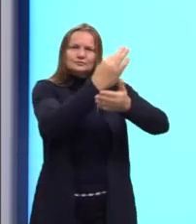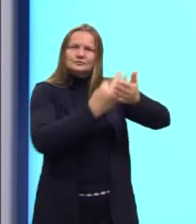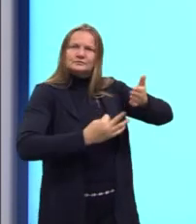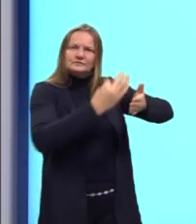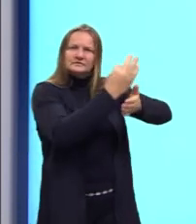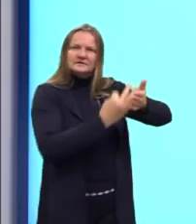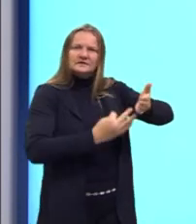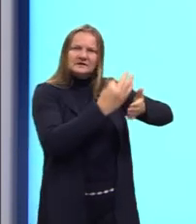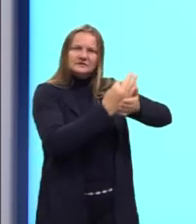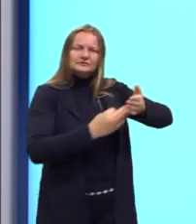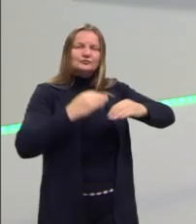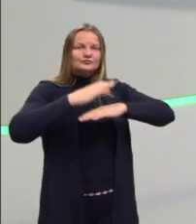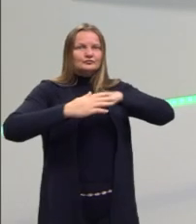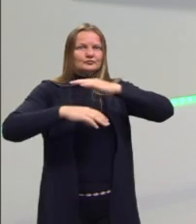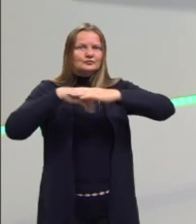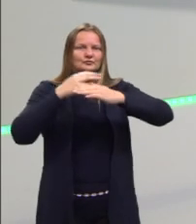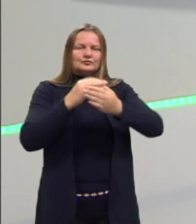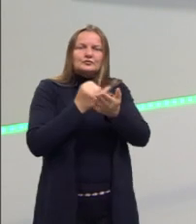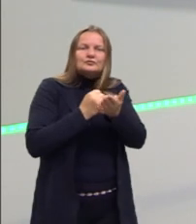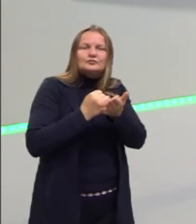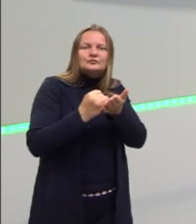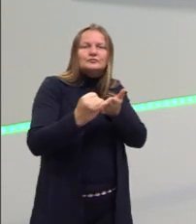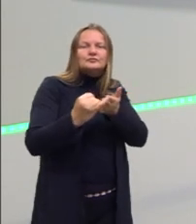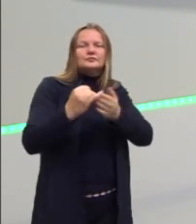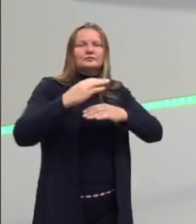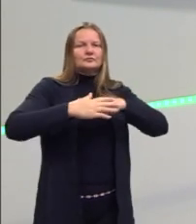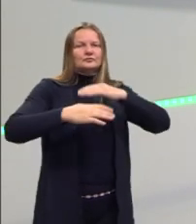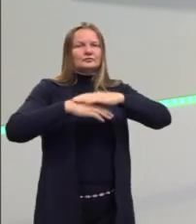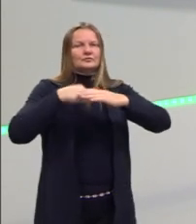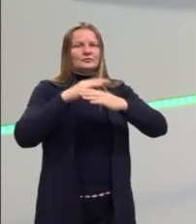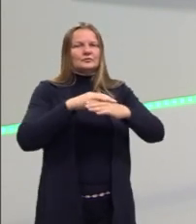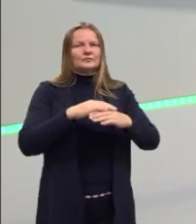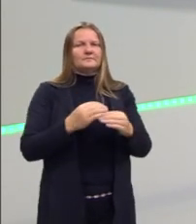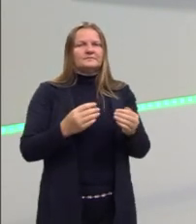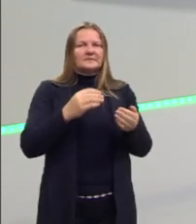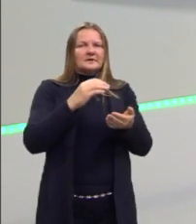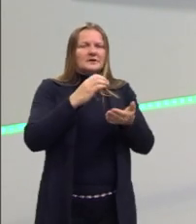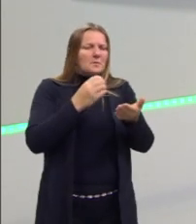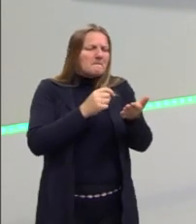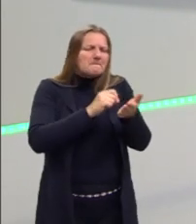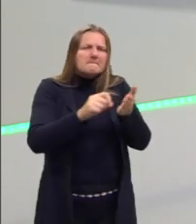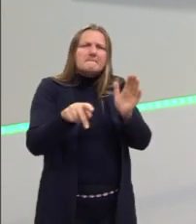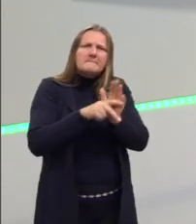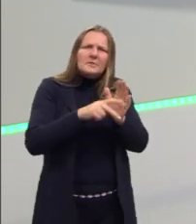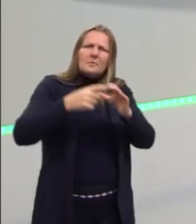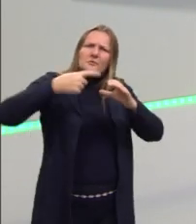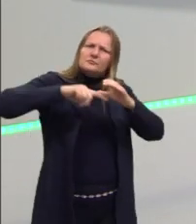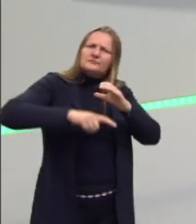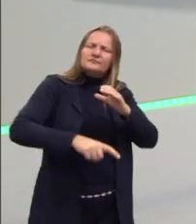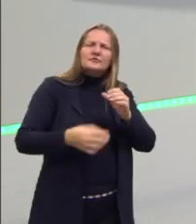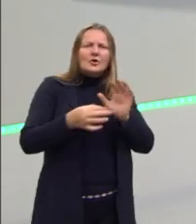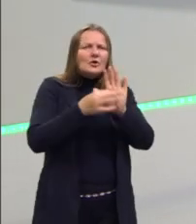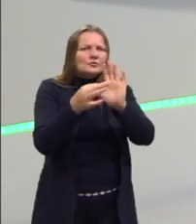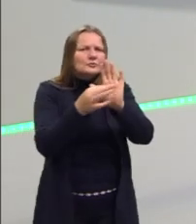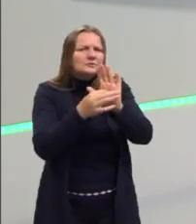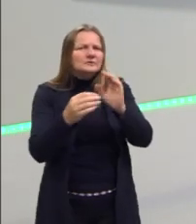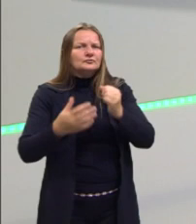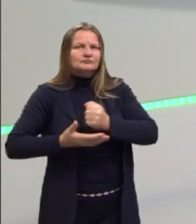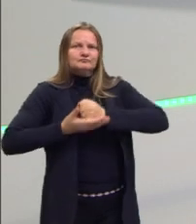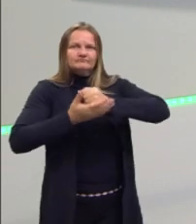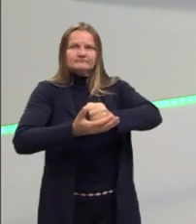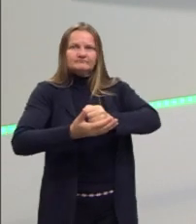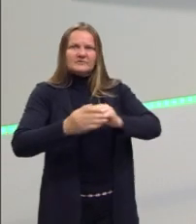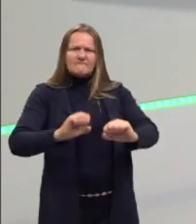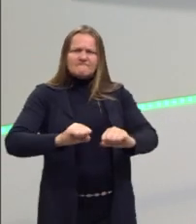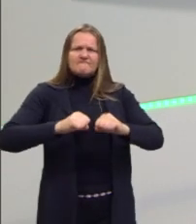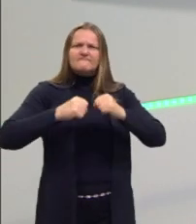Então, construir a introdução com a tese que diz respeito ao tema e que tem argumentos que vão embasar essa